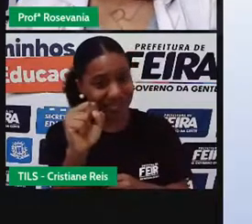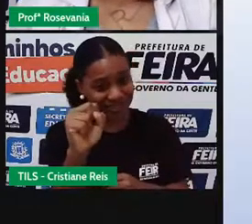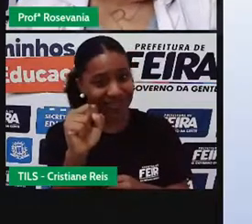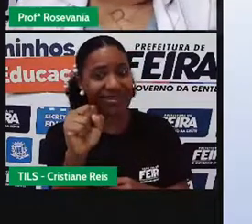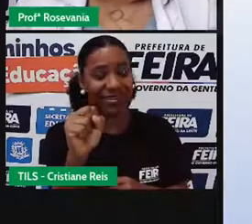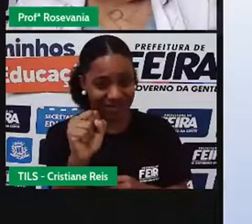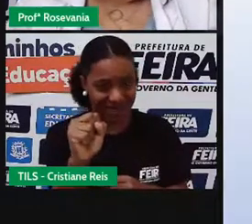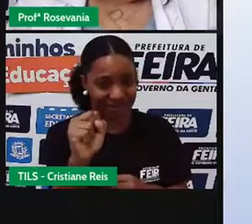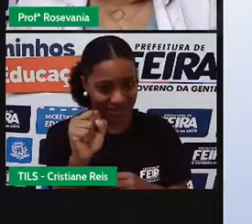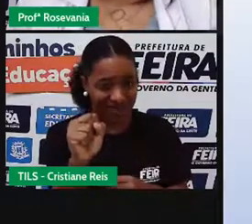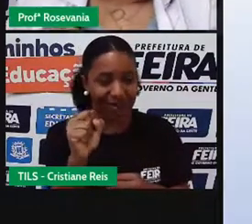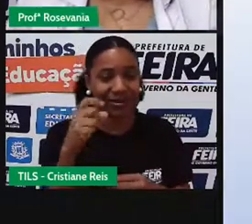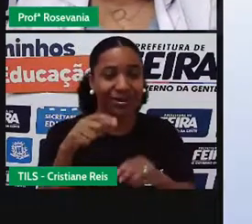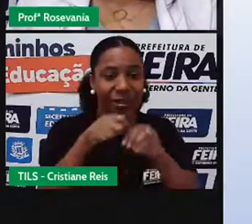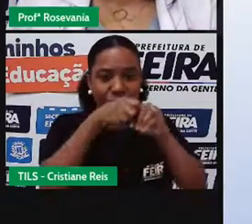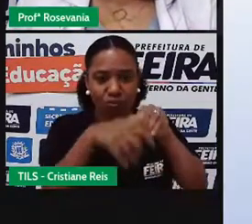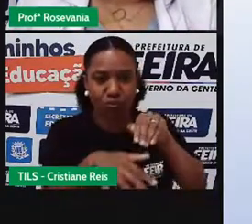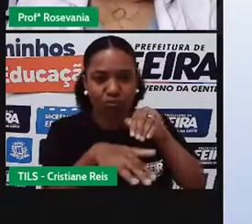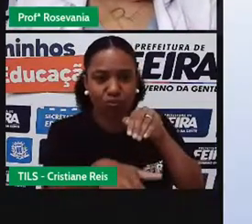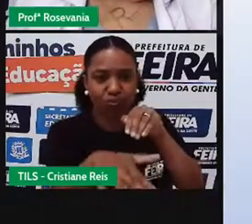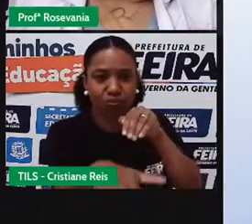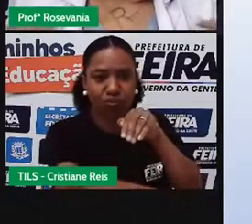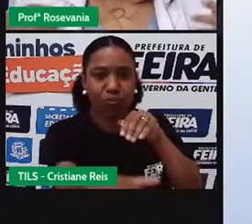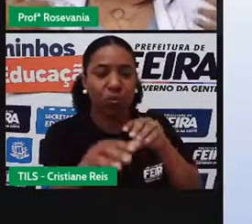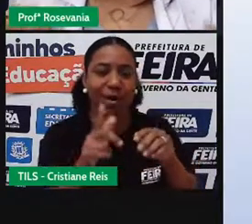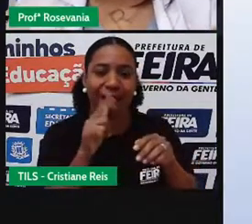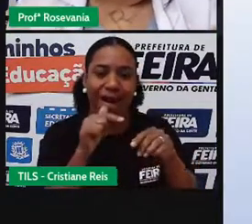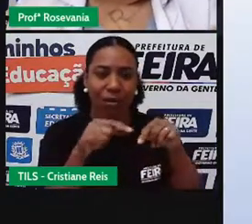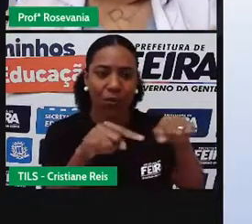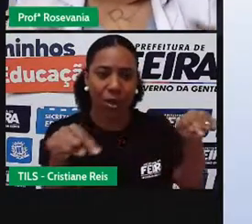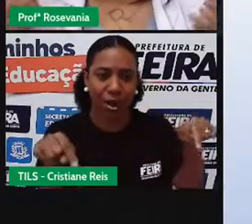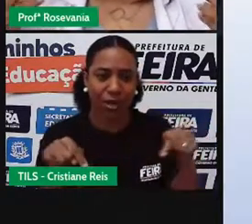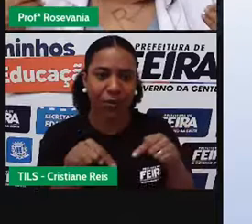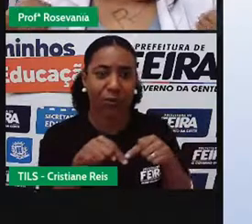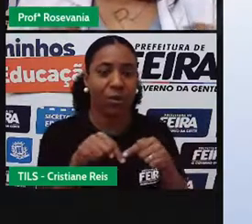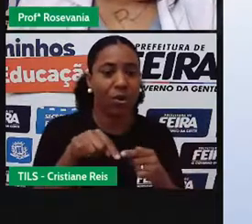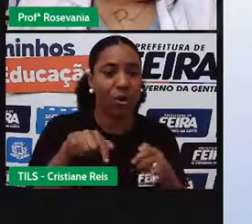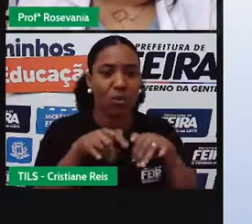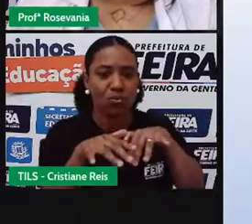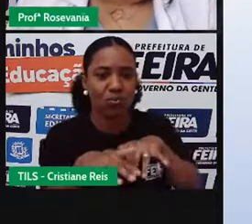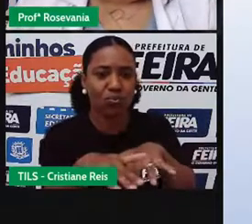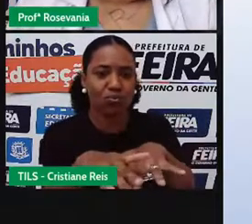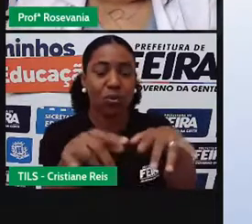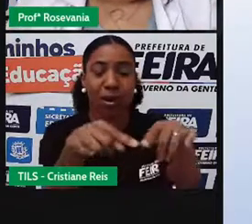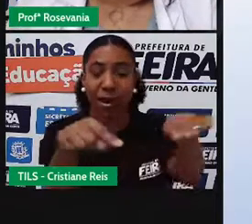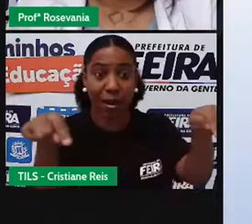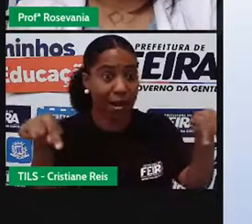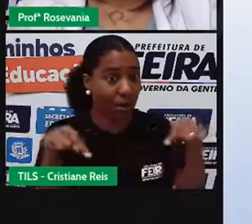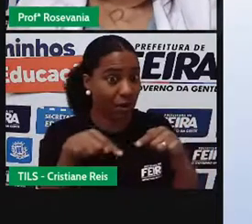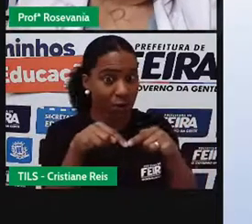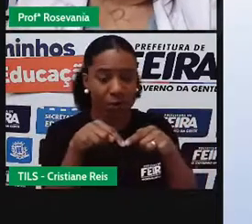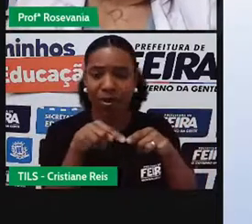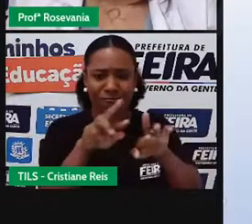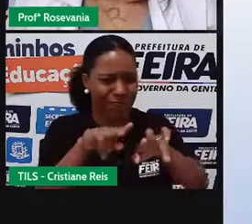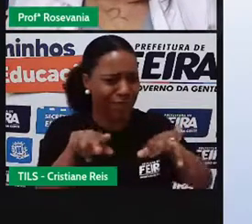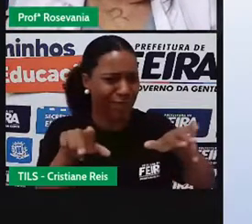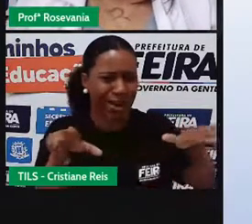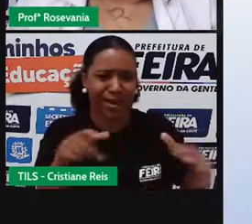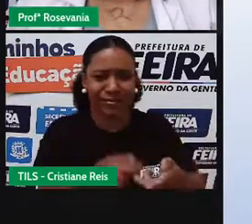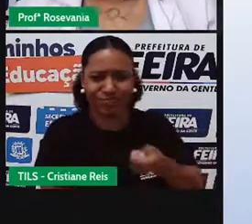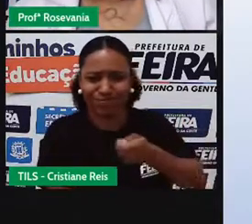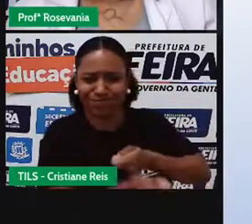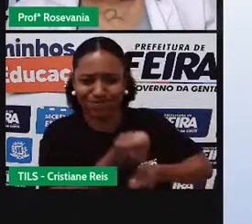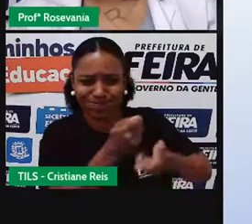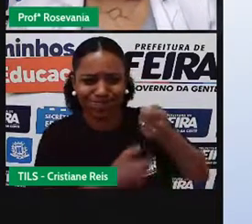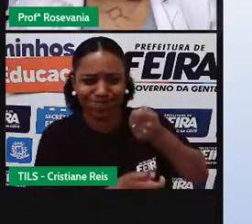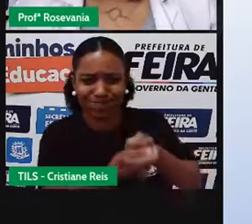A gente tem áreas de fontes, tem áreas, né, com rios, áreas com muitas lagoas, né, os açudes. Então,